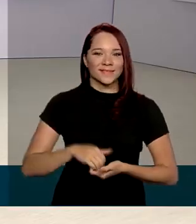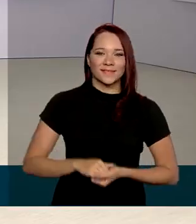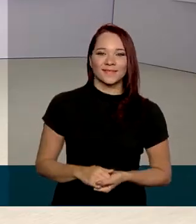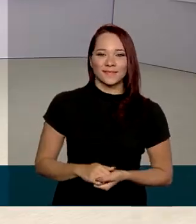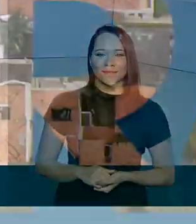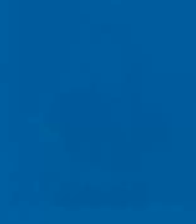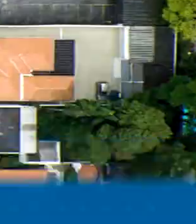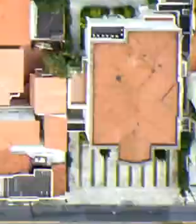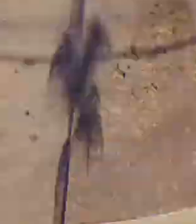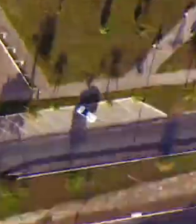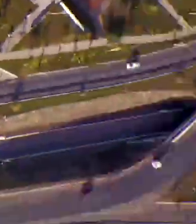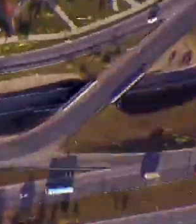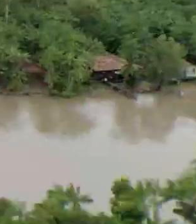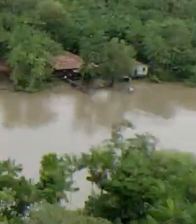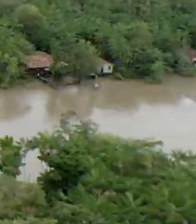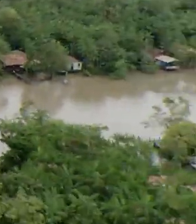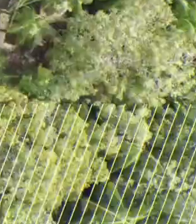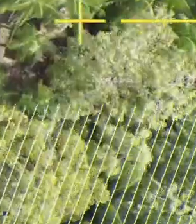edição.